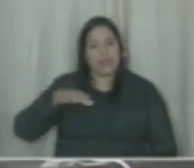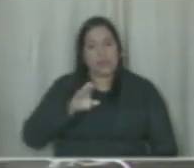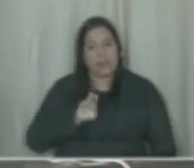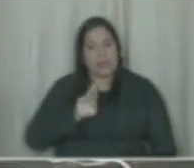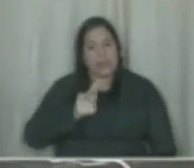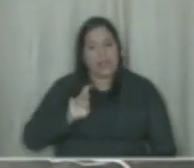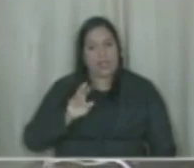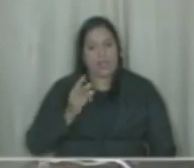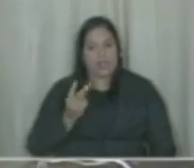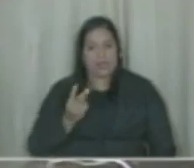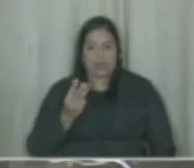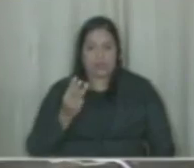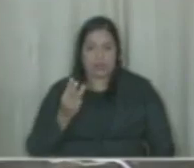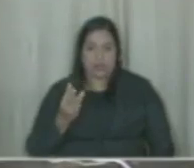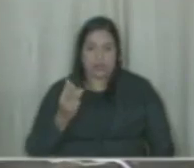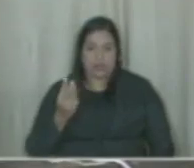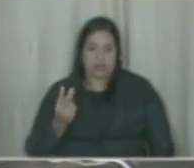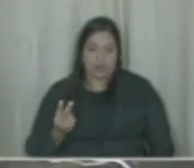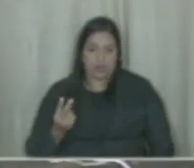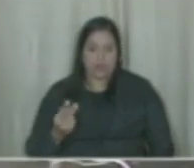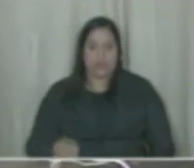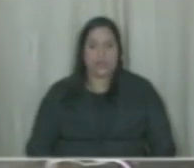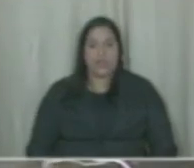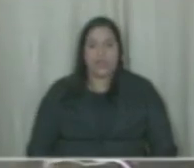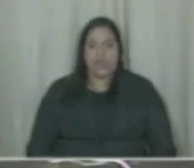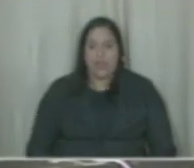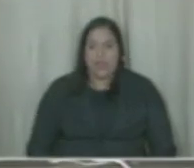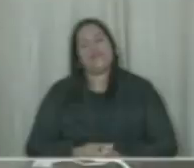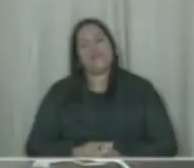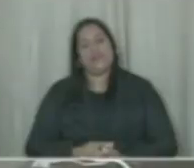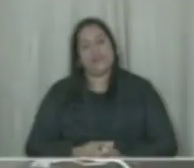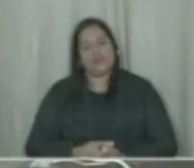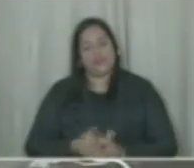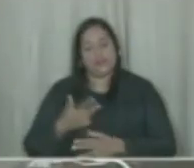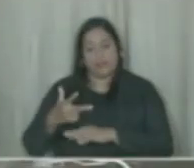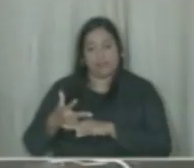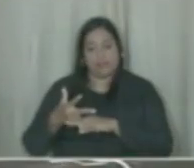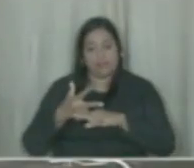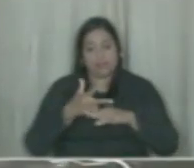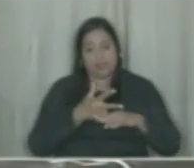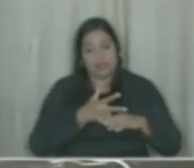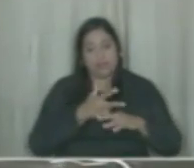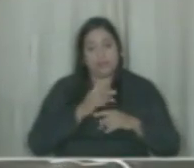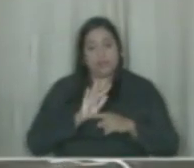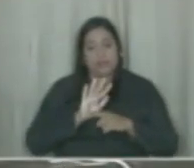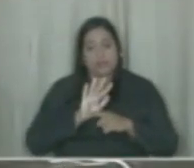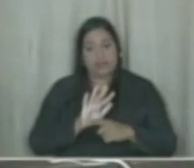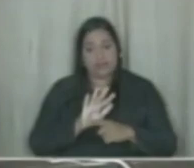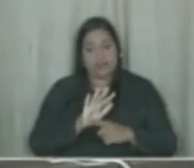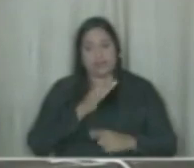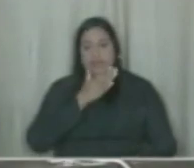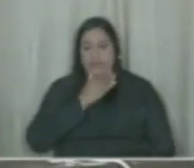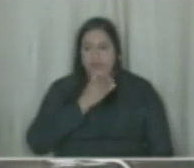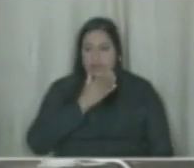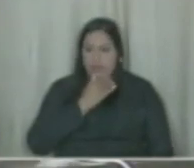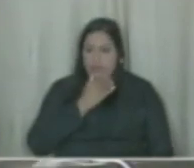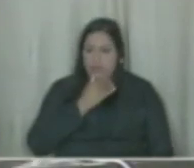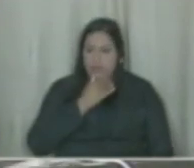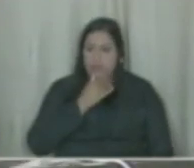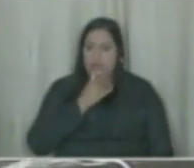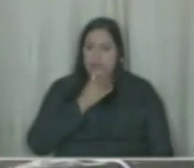-232, naquele quartel, circulou um vídeo. Esse vídeo aparece um homem que